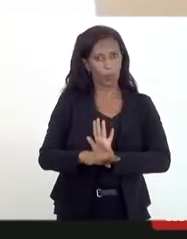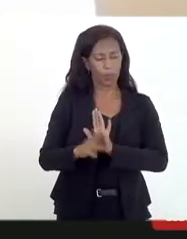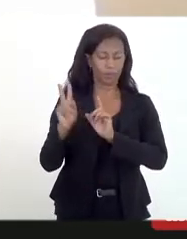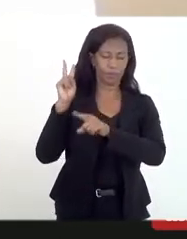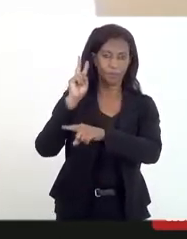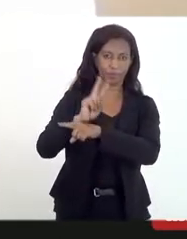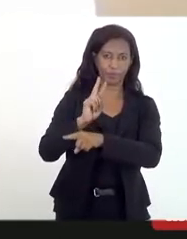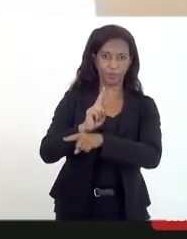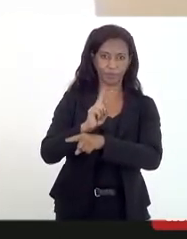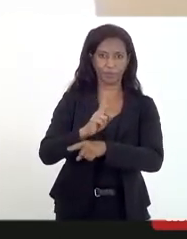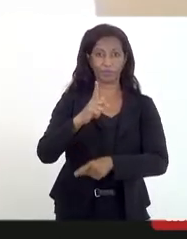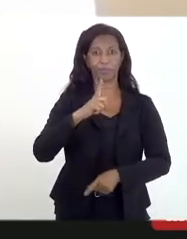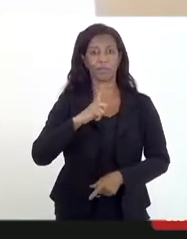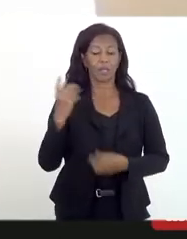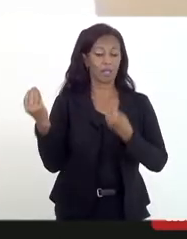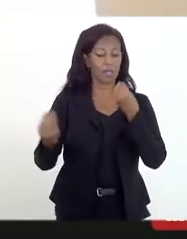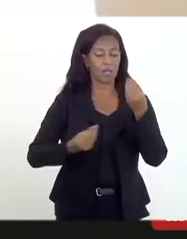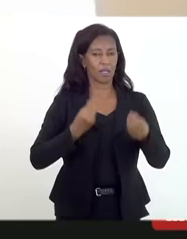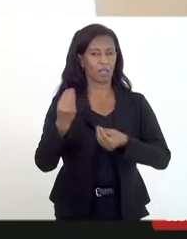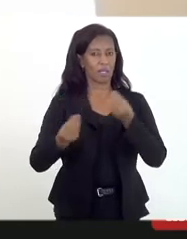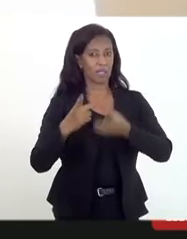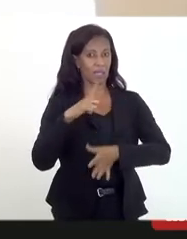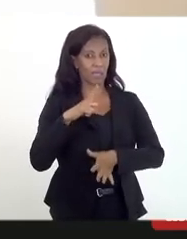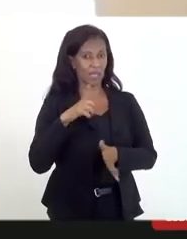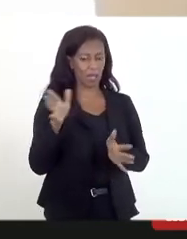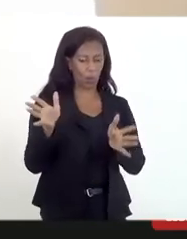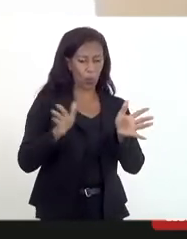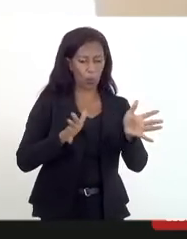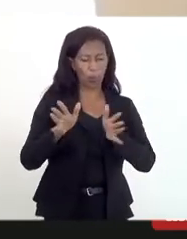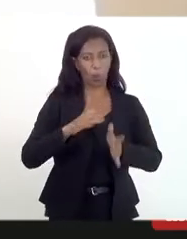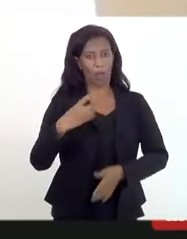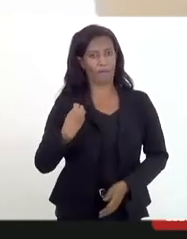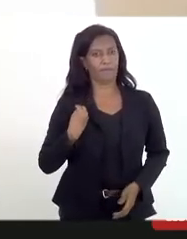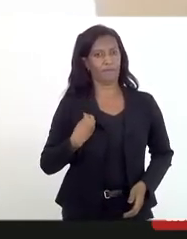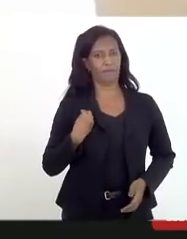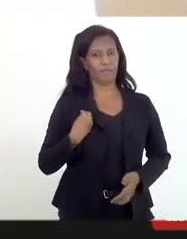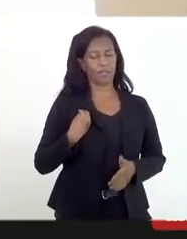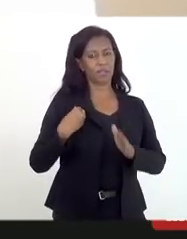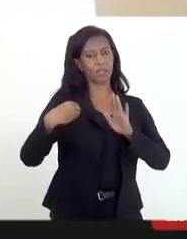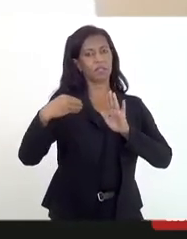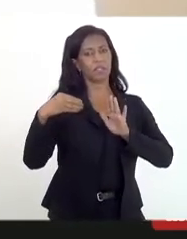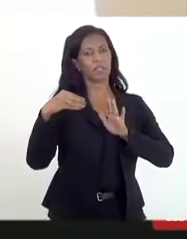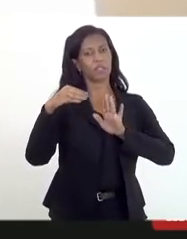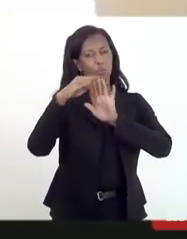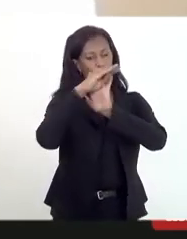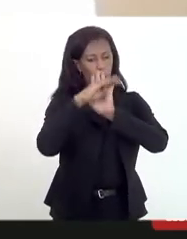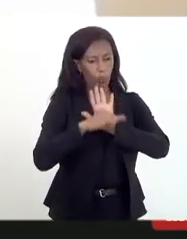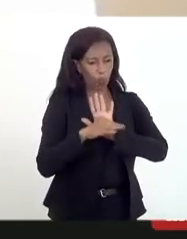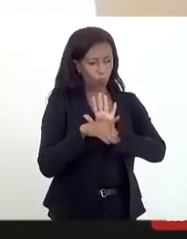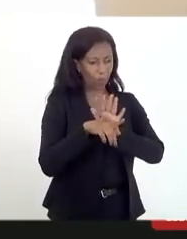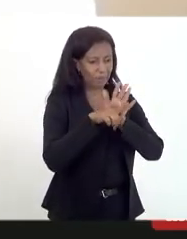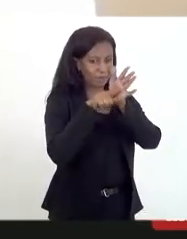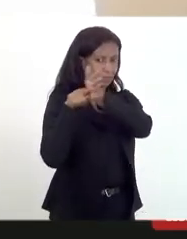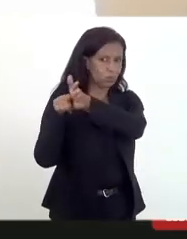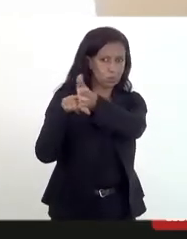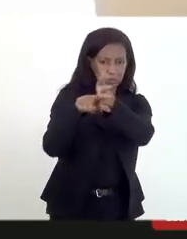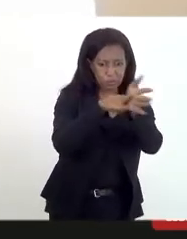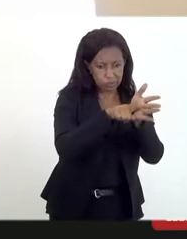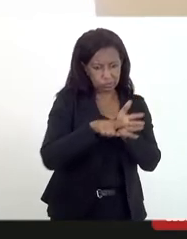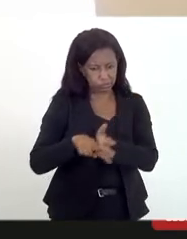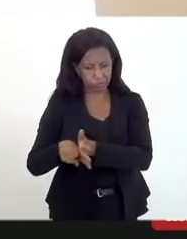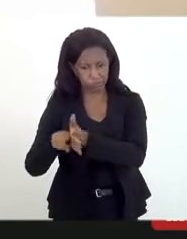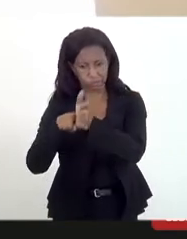princípio, e que condiciona a inserção à existência de um procedimento investigativo, um inquérito, ou